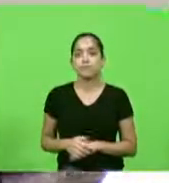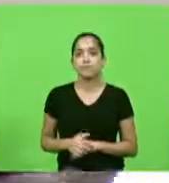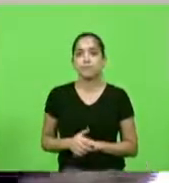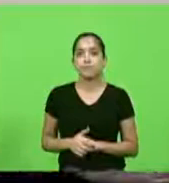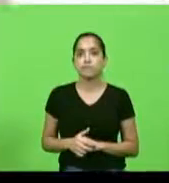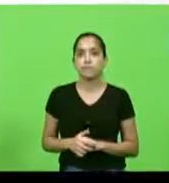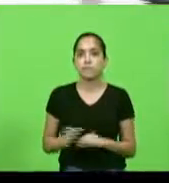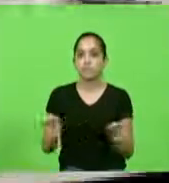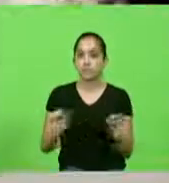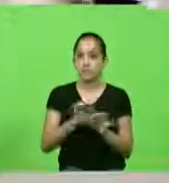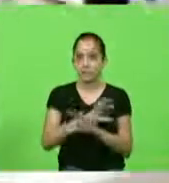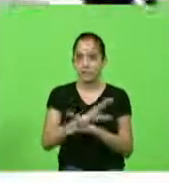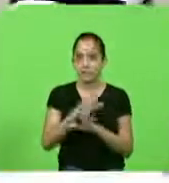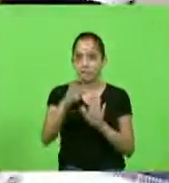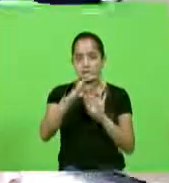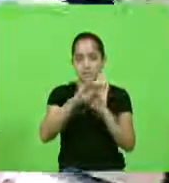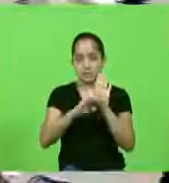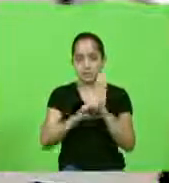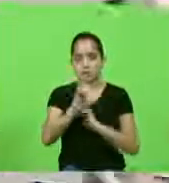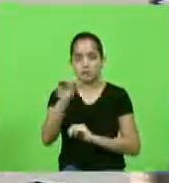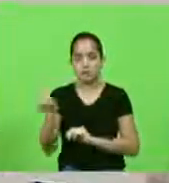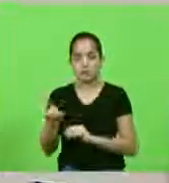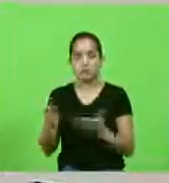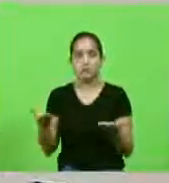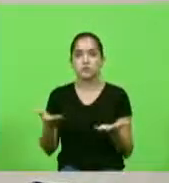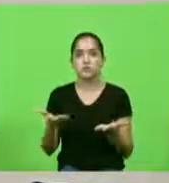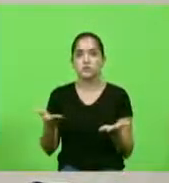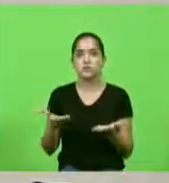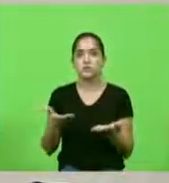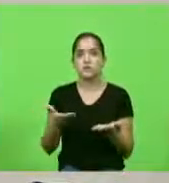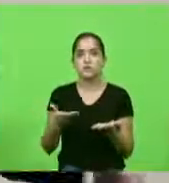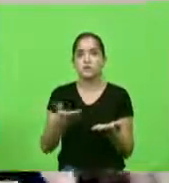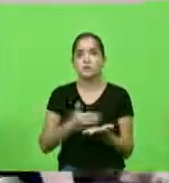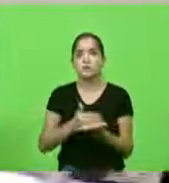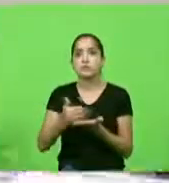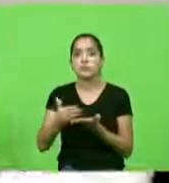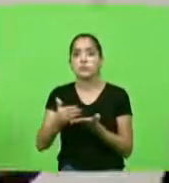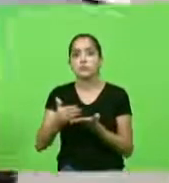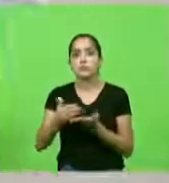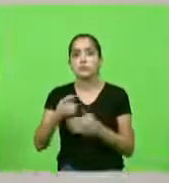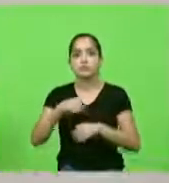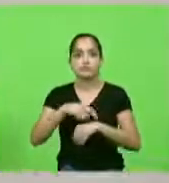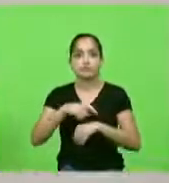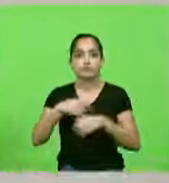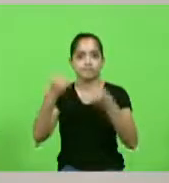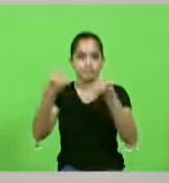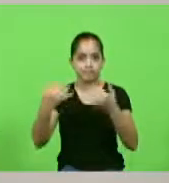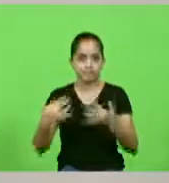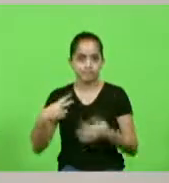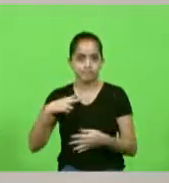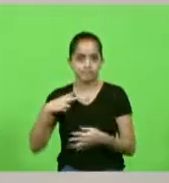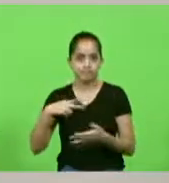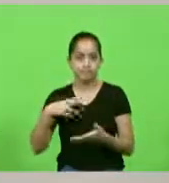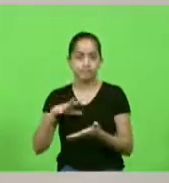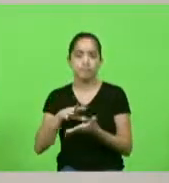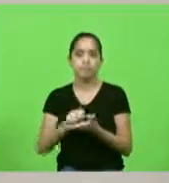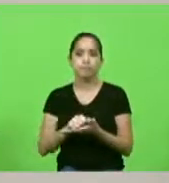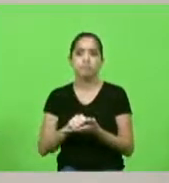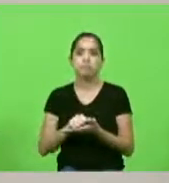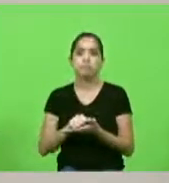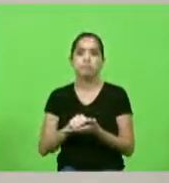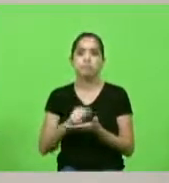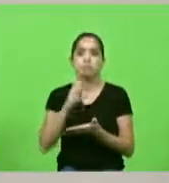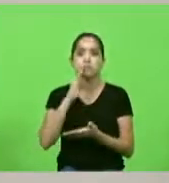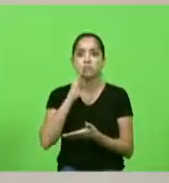finalizando a ordem do dia entraremos em explicações pessoais primeiro deputado escrito Bruno